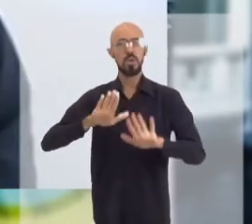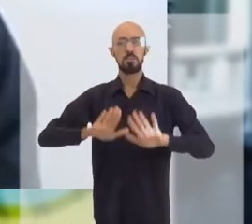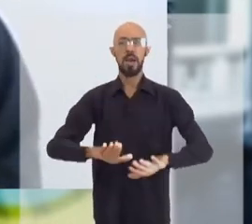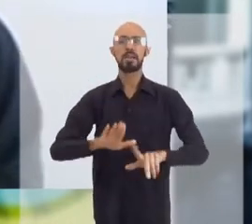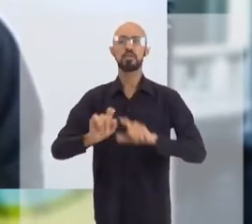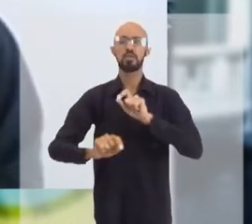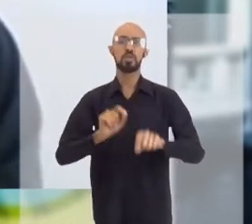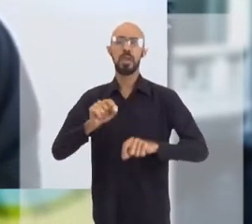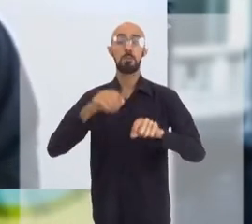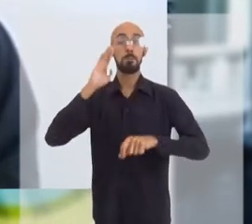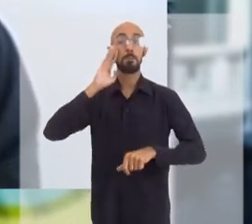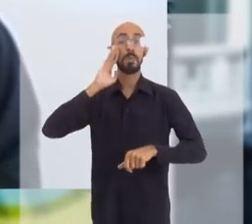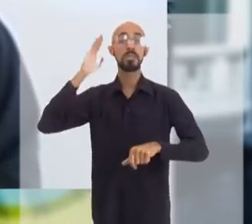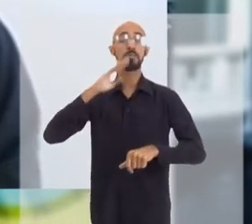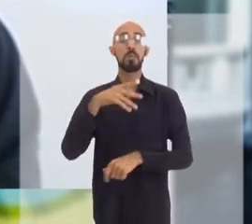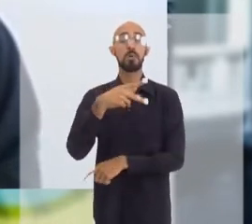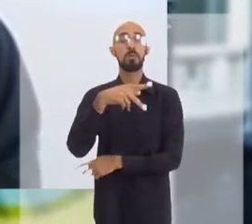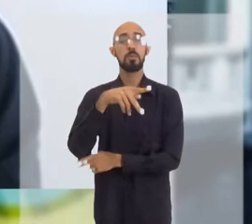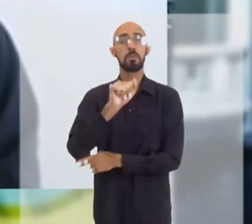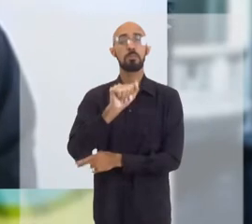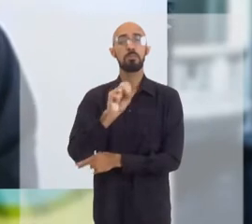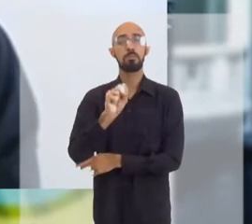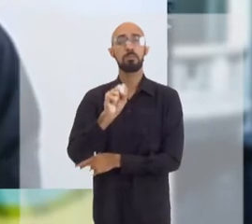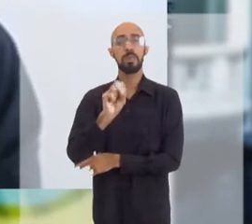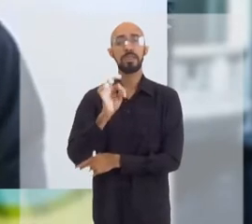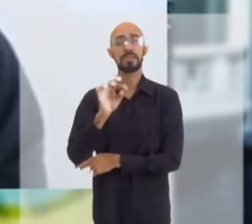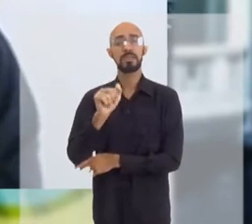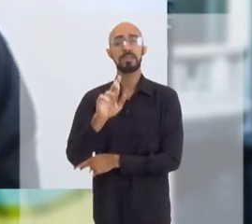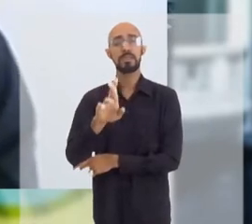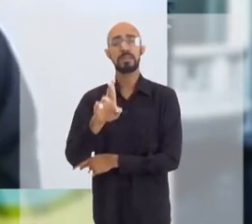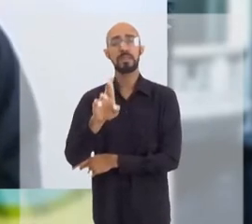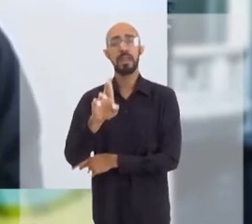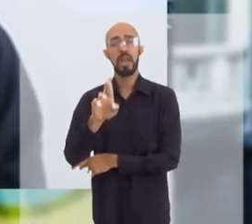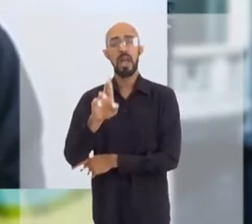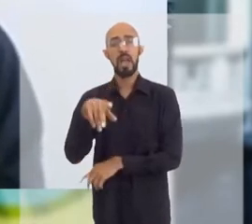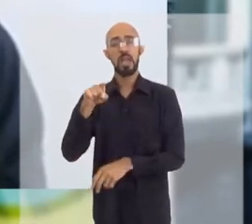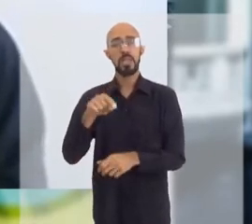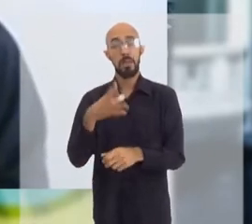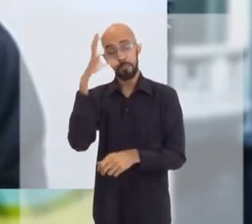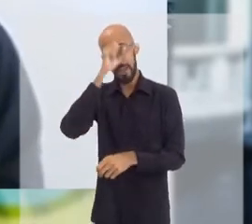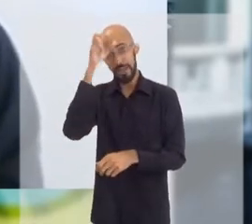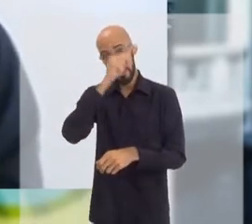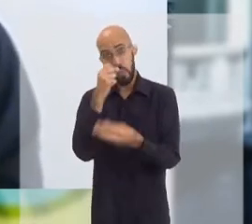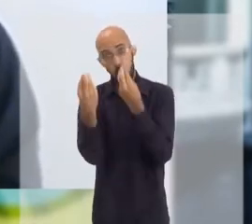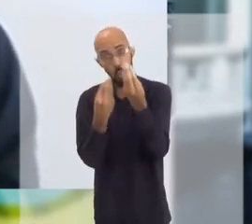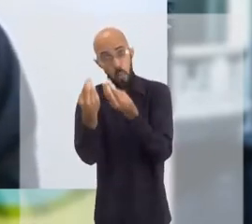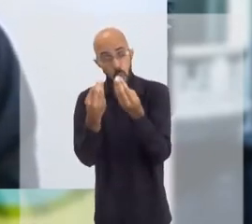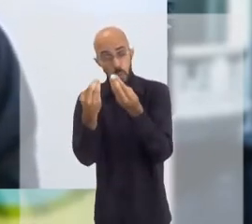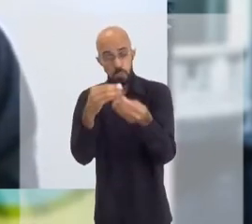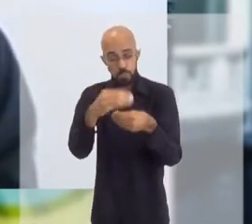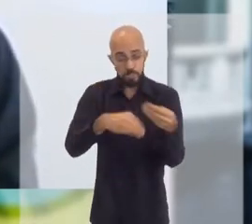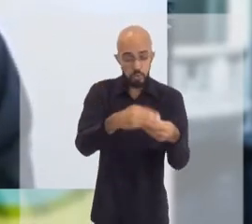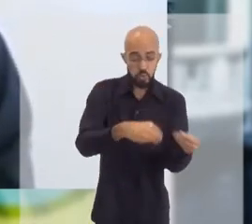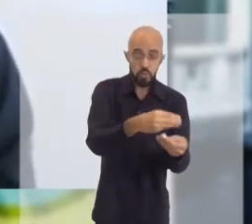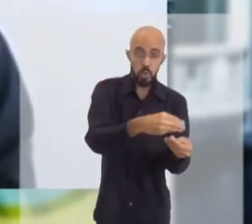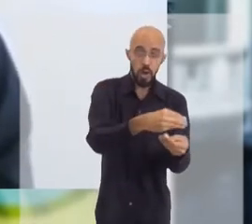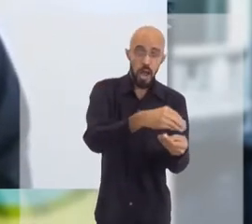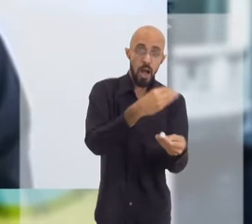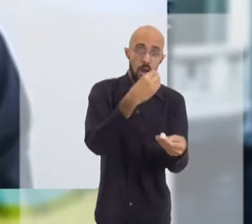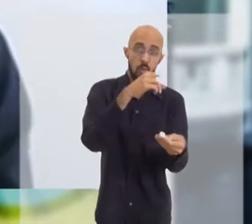principalmente no mundo moderno para o Pasteur, que aprendeu a colocar esses micro-organismos de uma maneira